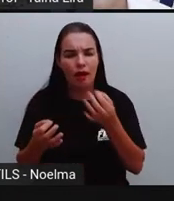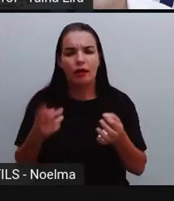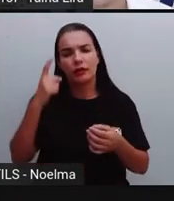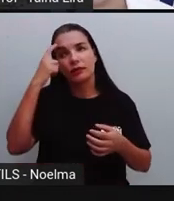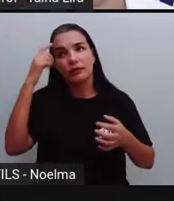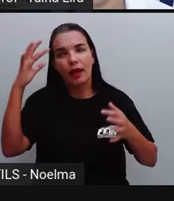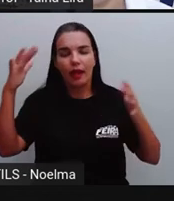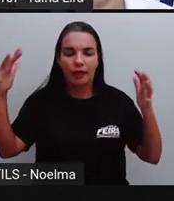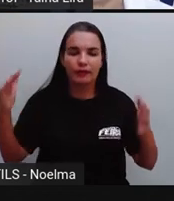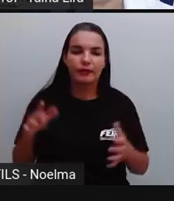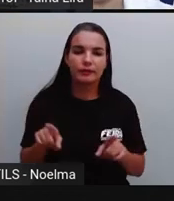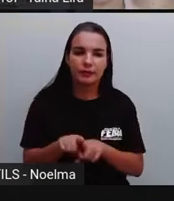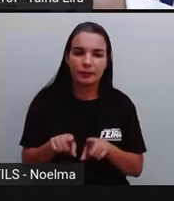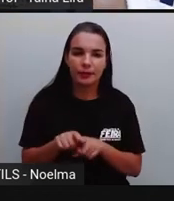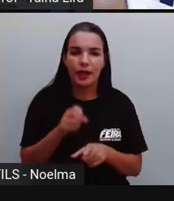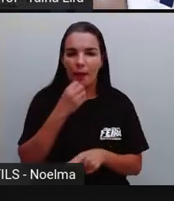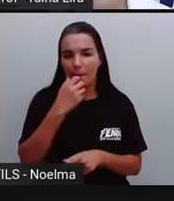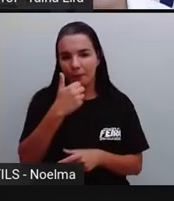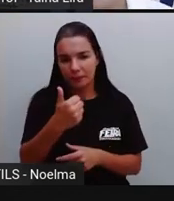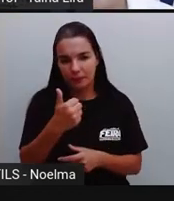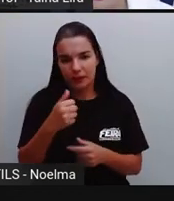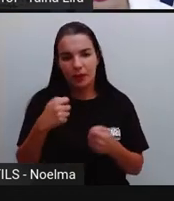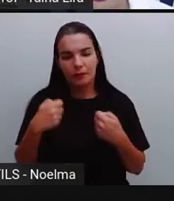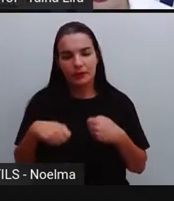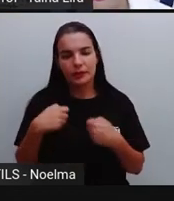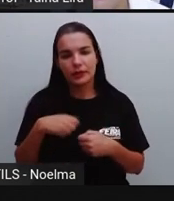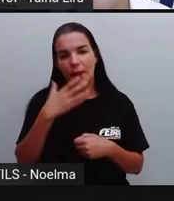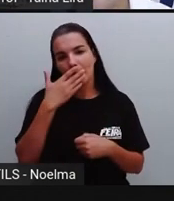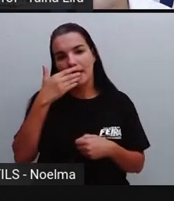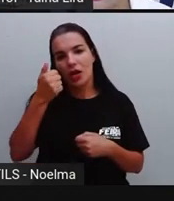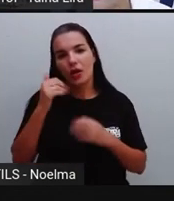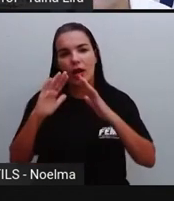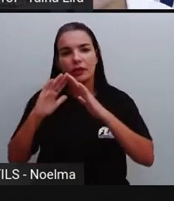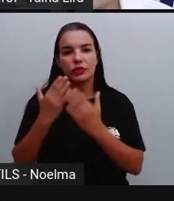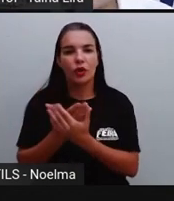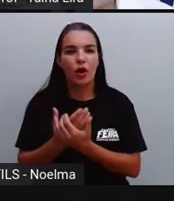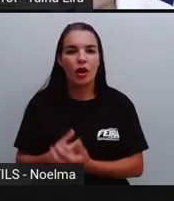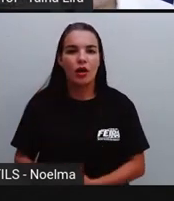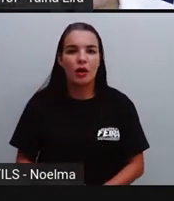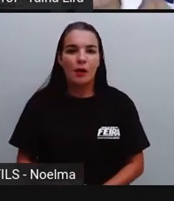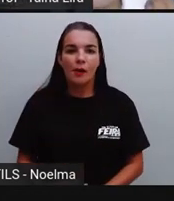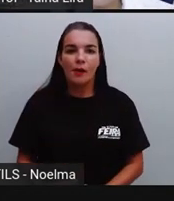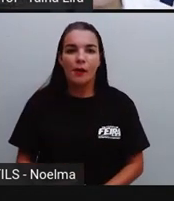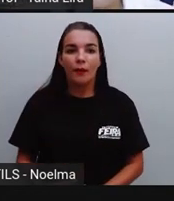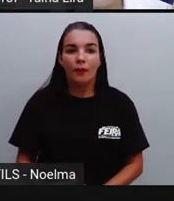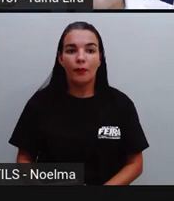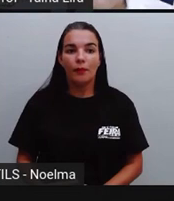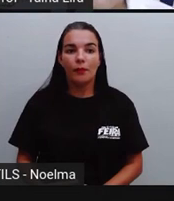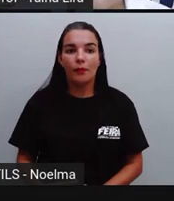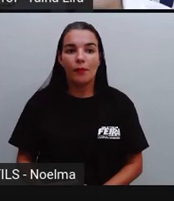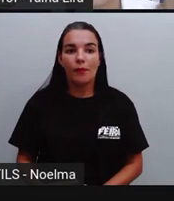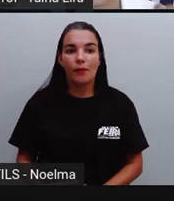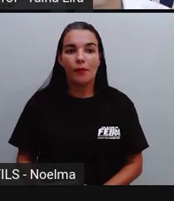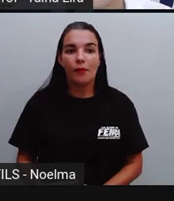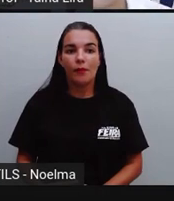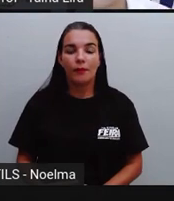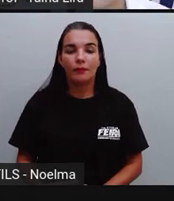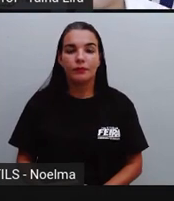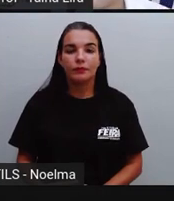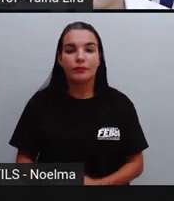ideias, tá bom? Para que as decisões sejam tomadas aí na escola. Para que essa